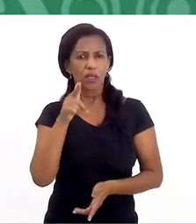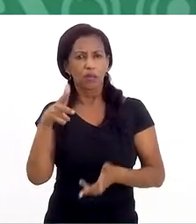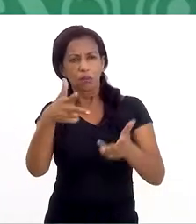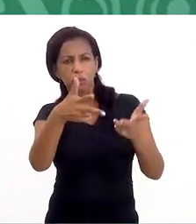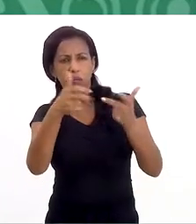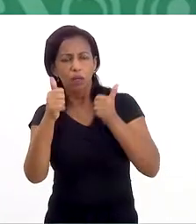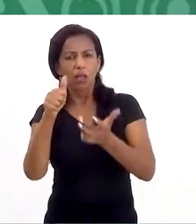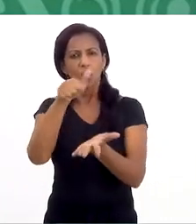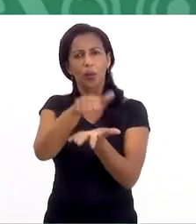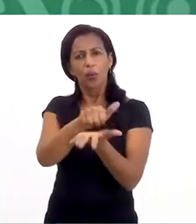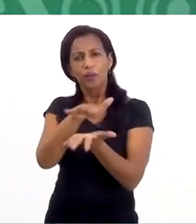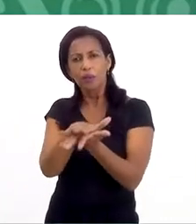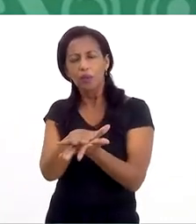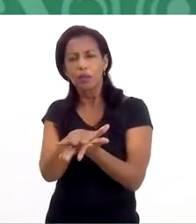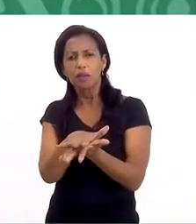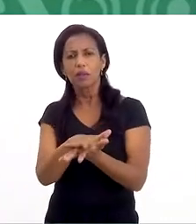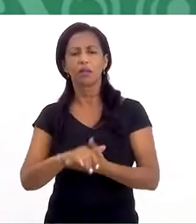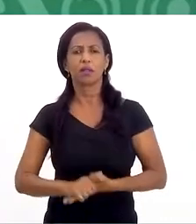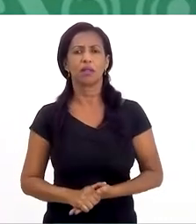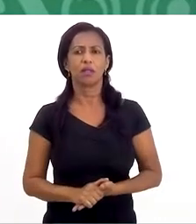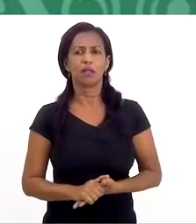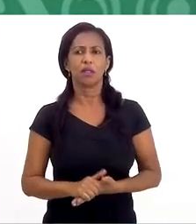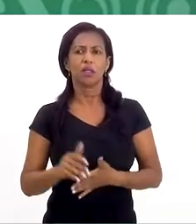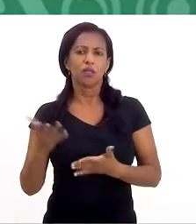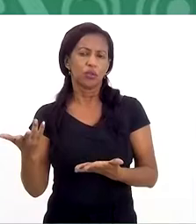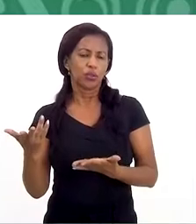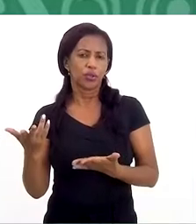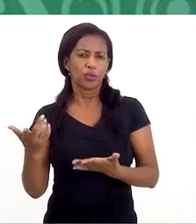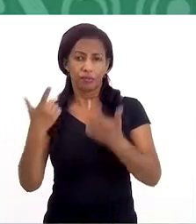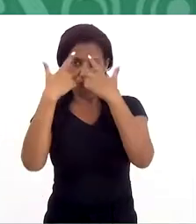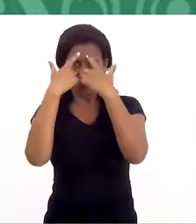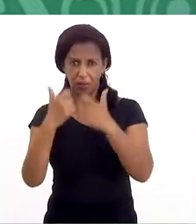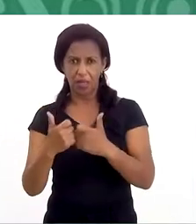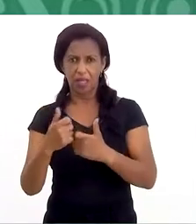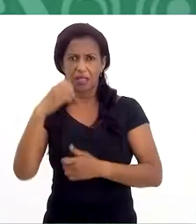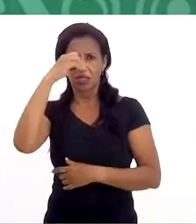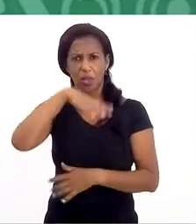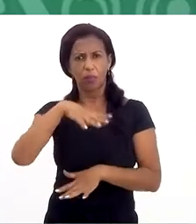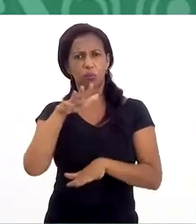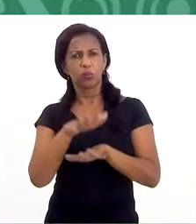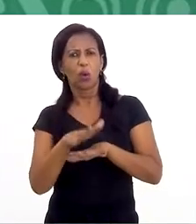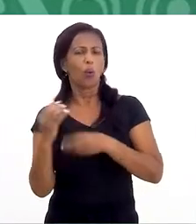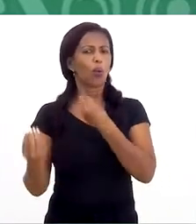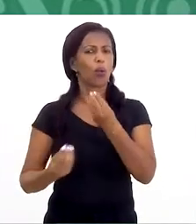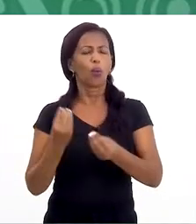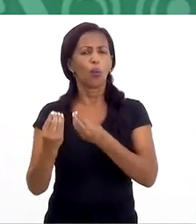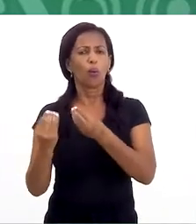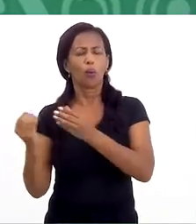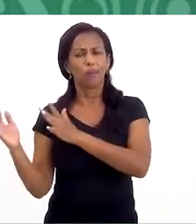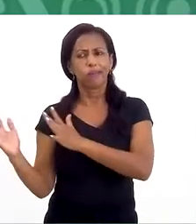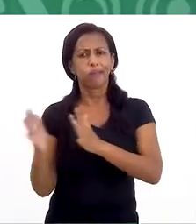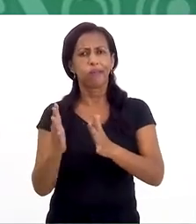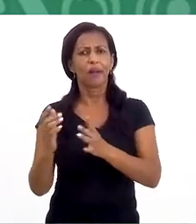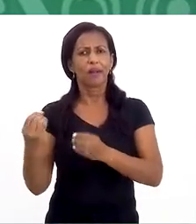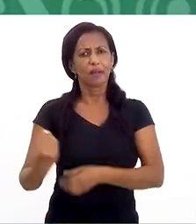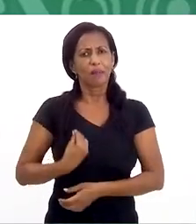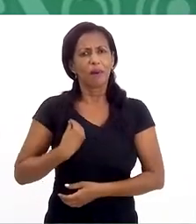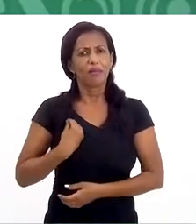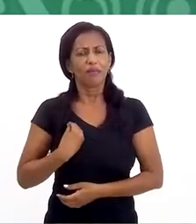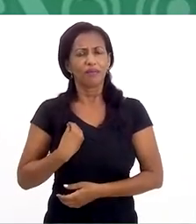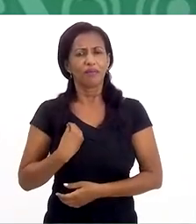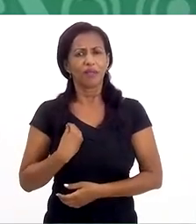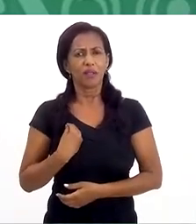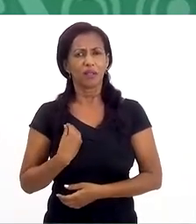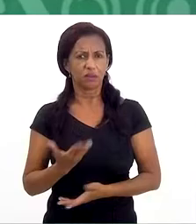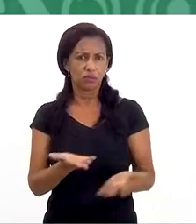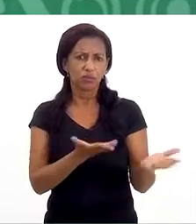observar as consequências de casos, né? De violência e de abuso sexual, as consequências que trazem para a